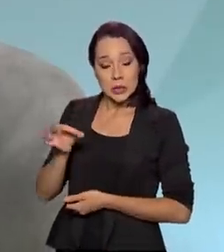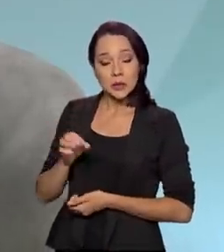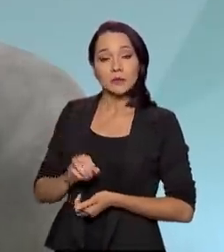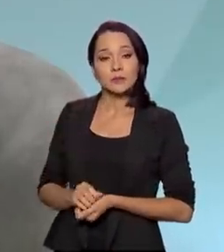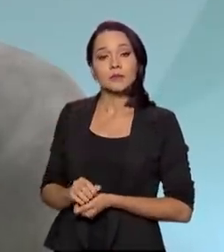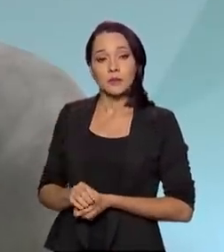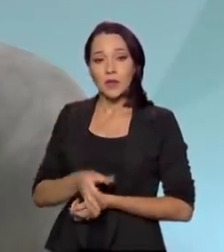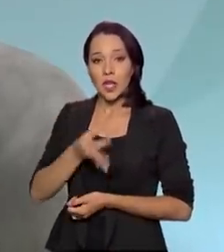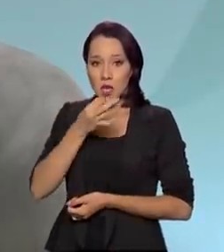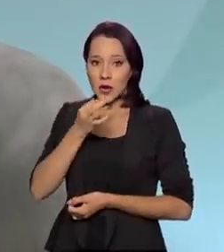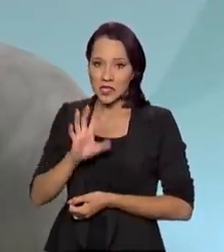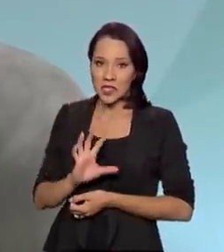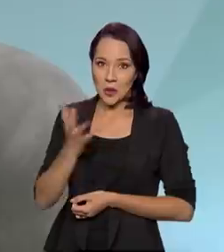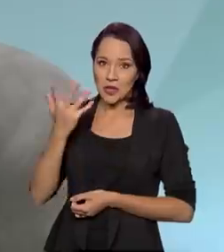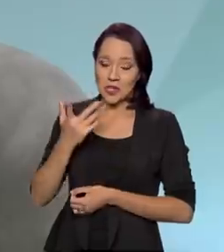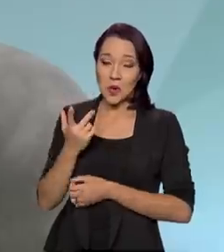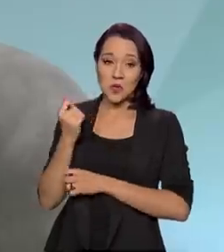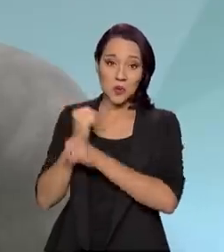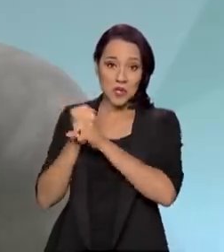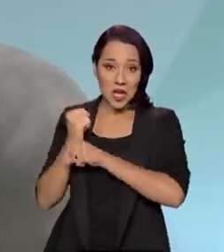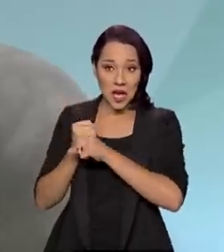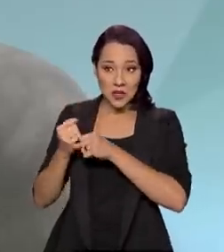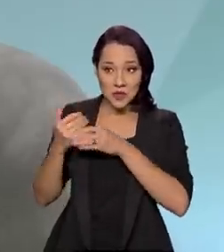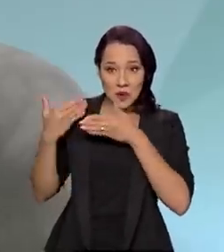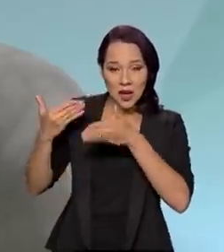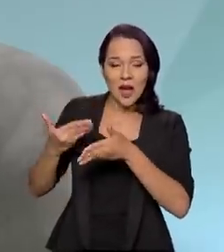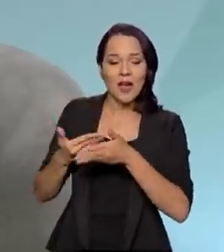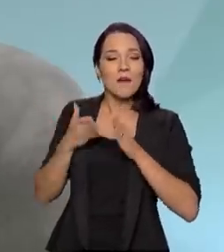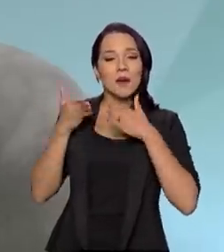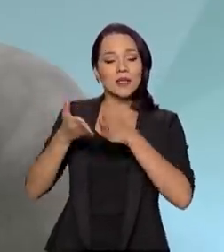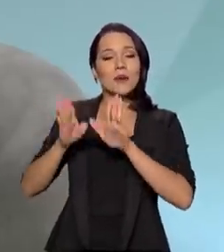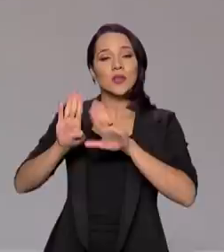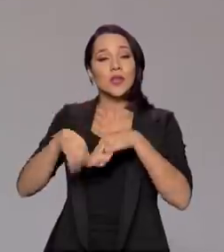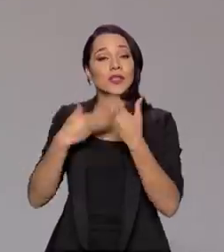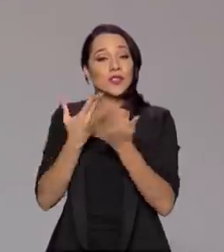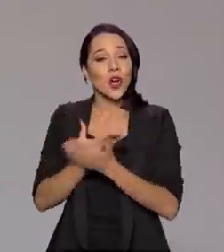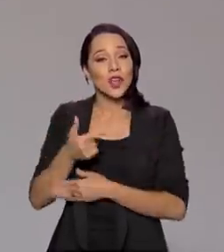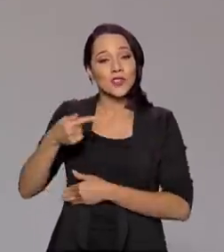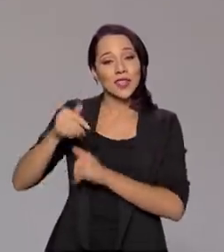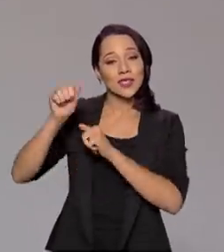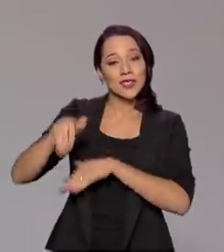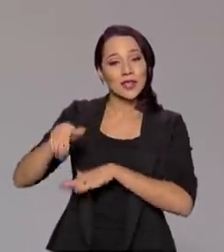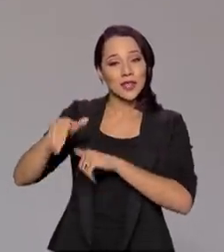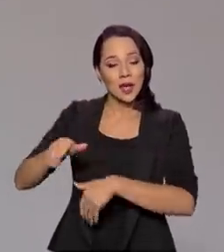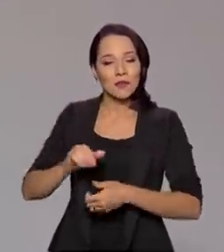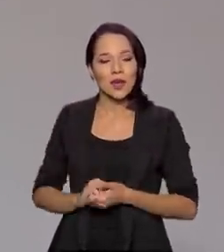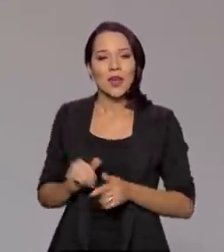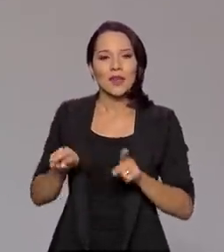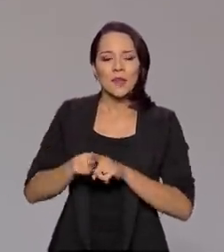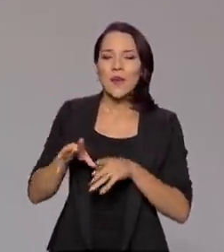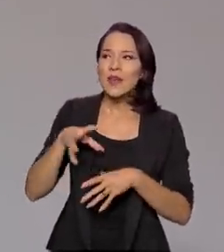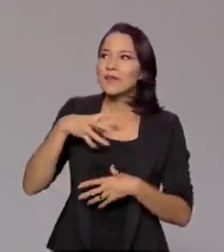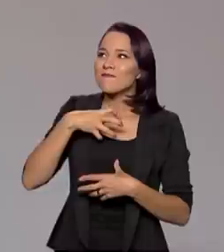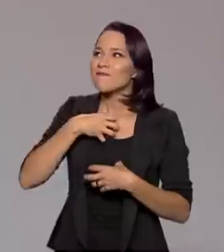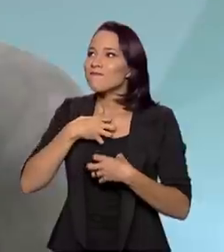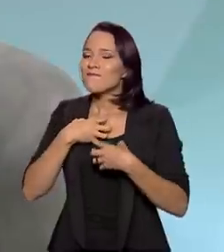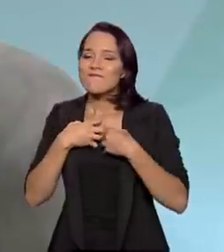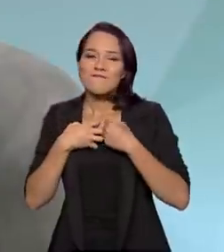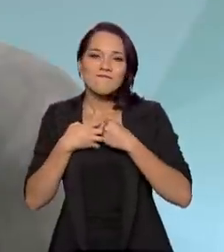de alguns anos para cá, é a participação escolar no 7 de setembro, que também vai impregnando, né, desses